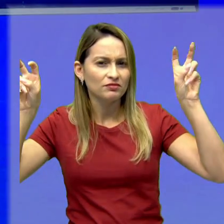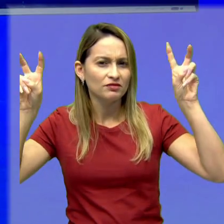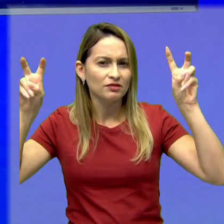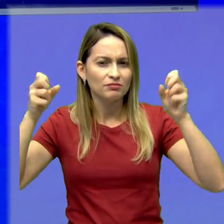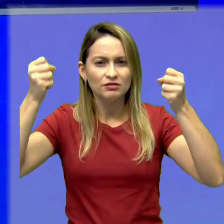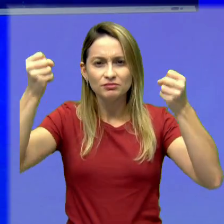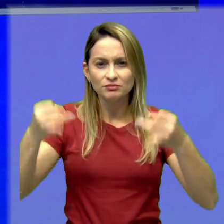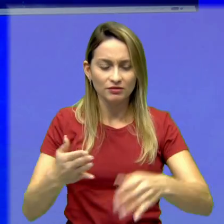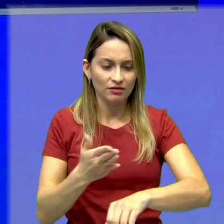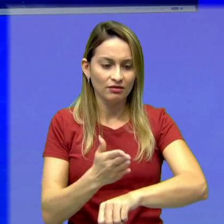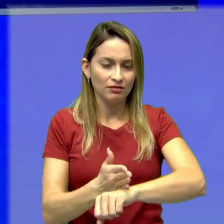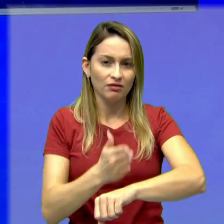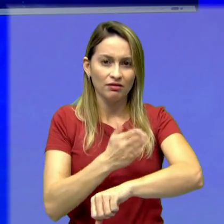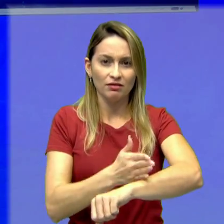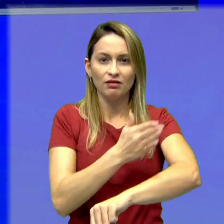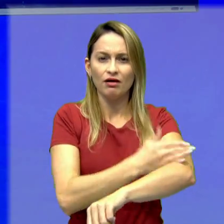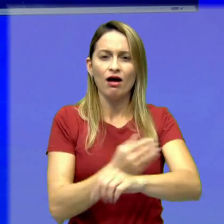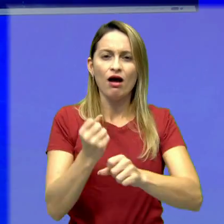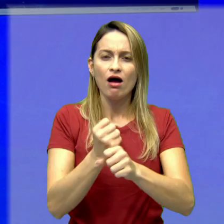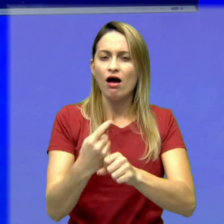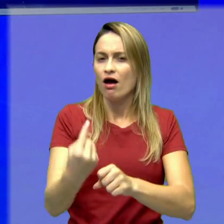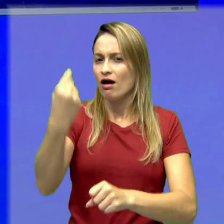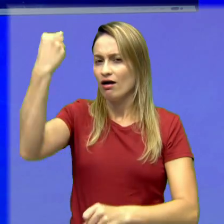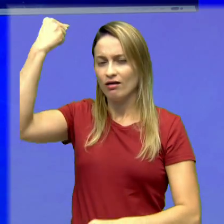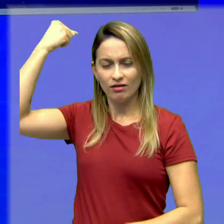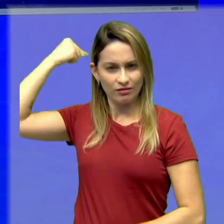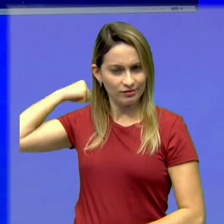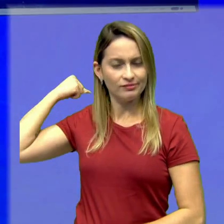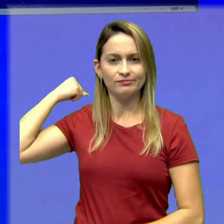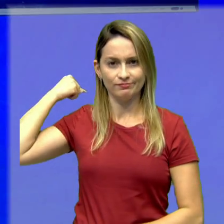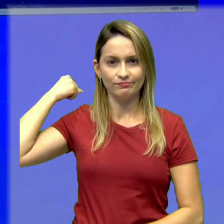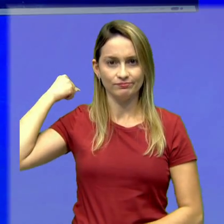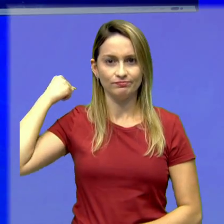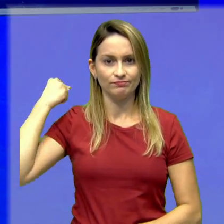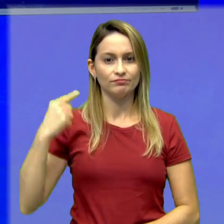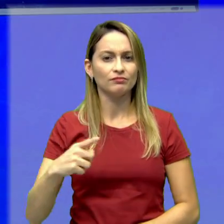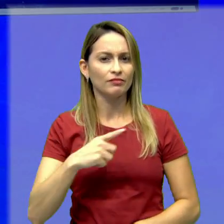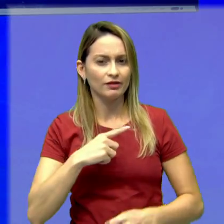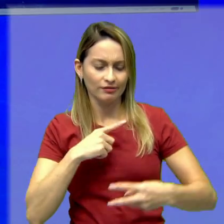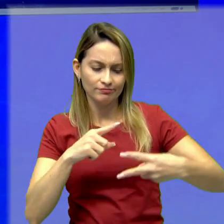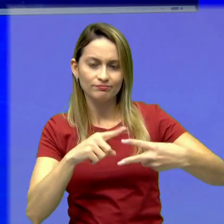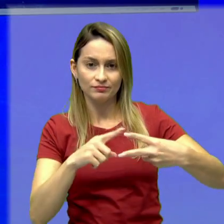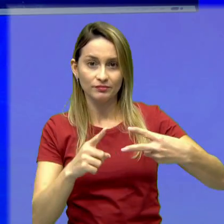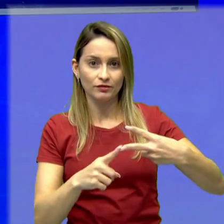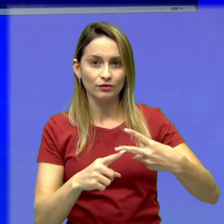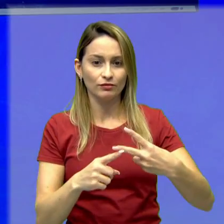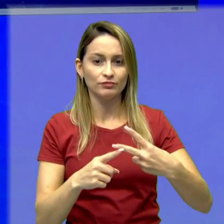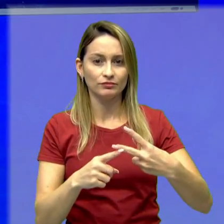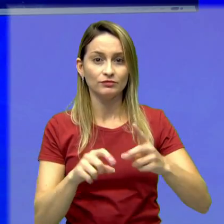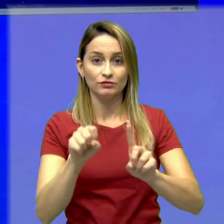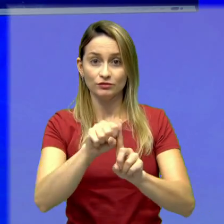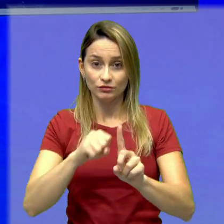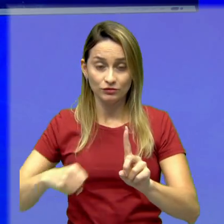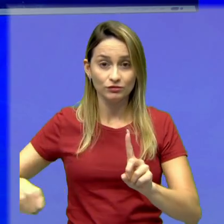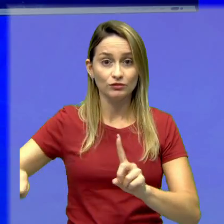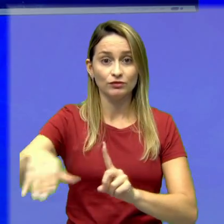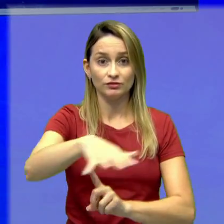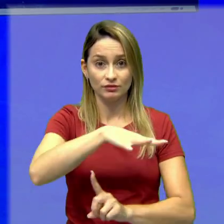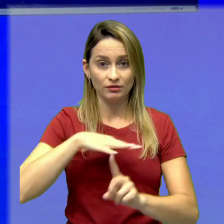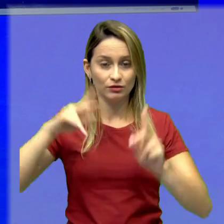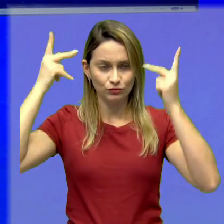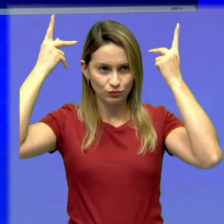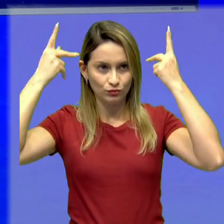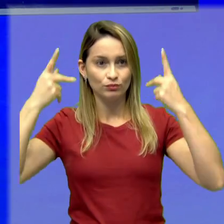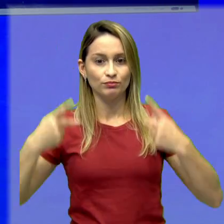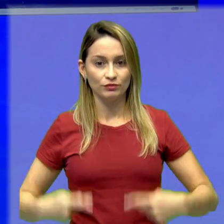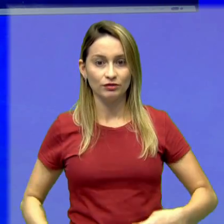Idade Antiga, em especial a Antiguidade Clássica. A Antiguidade Clássica teve duas grandes civilizações